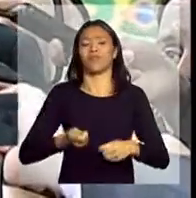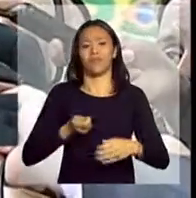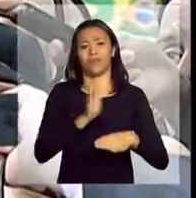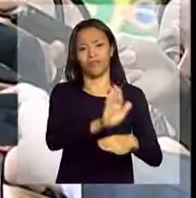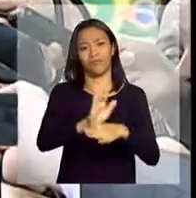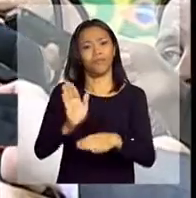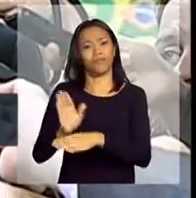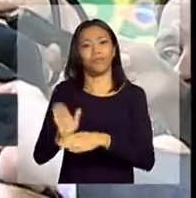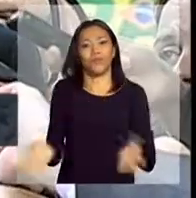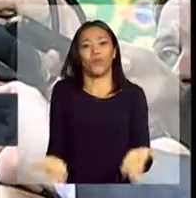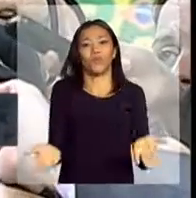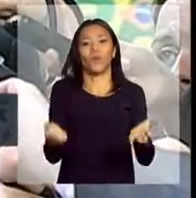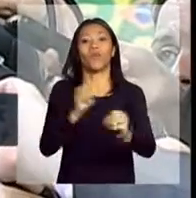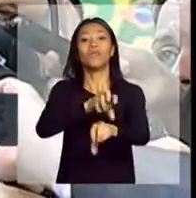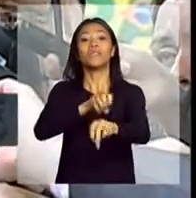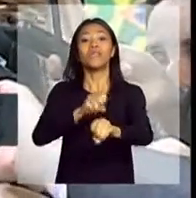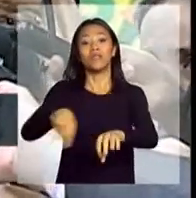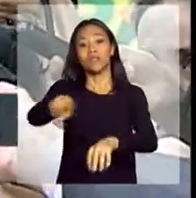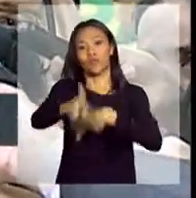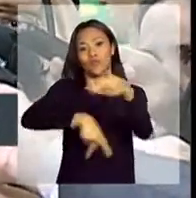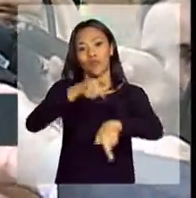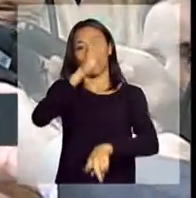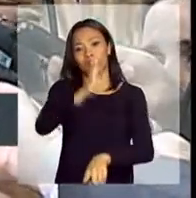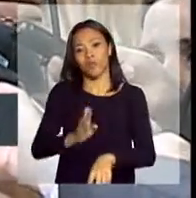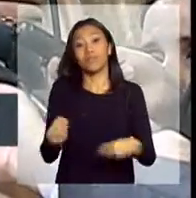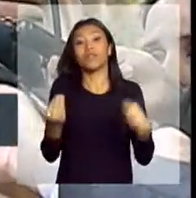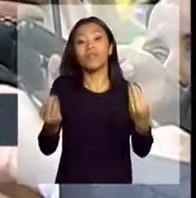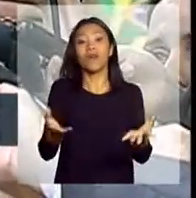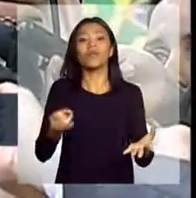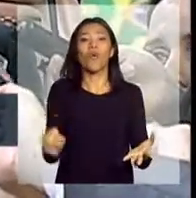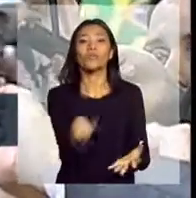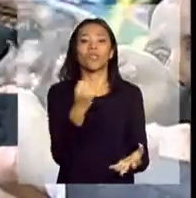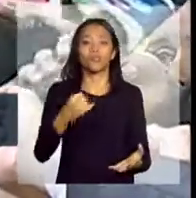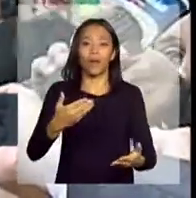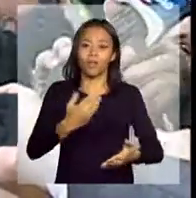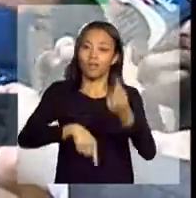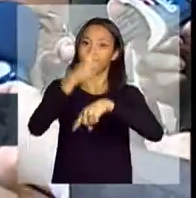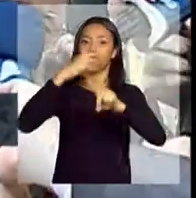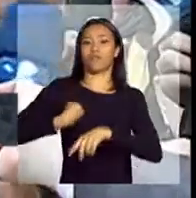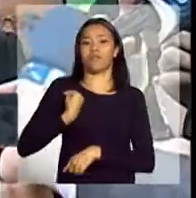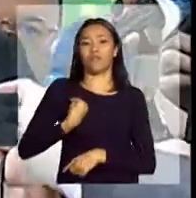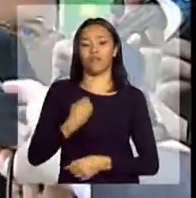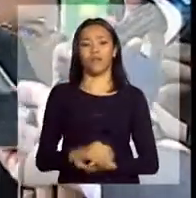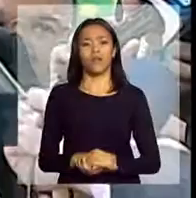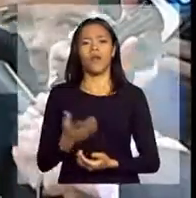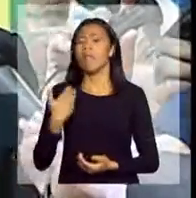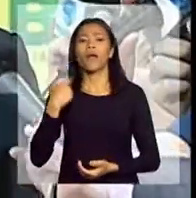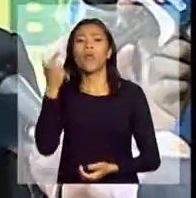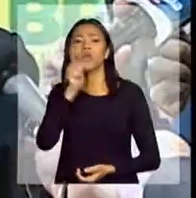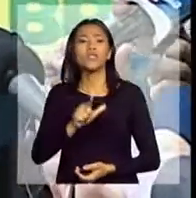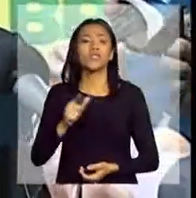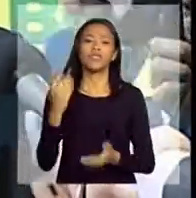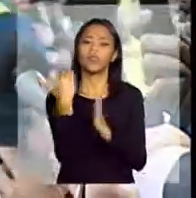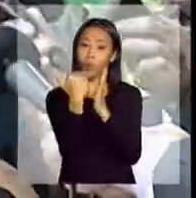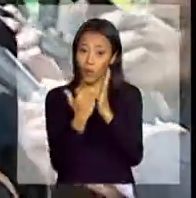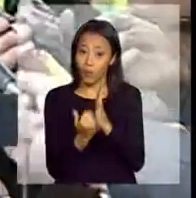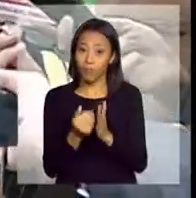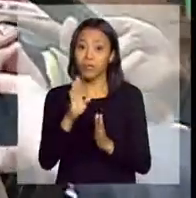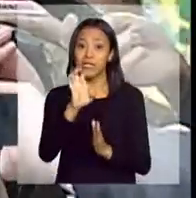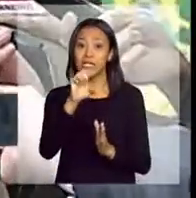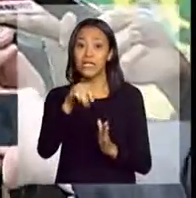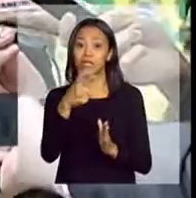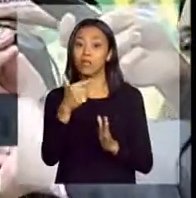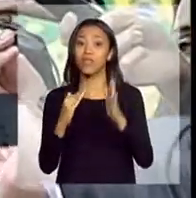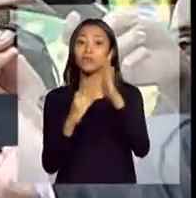na educação do povo brasileiro, na oportunidade das pessoas crescerem na vida. Para chegar ao programa Ciências Sem Fronteiras, só através do Enem? Só